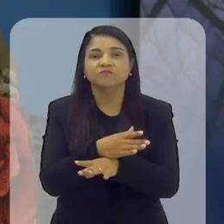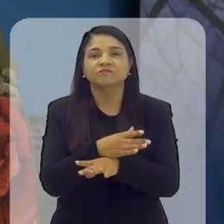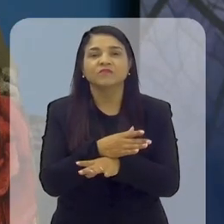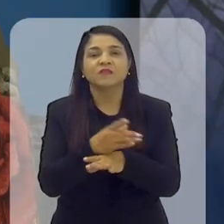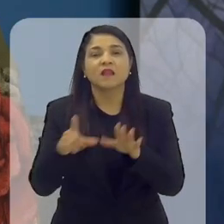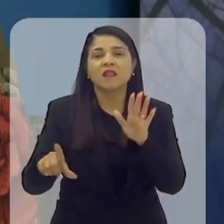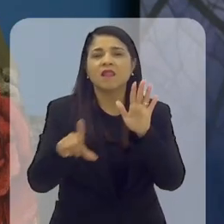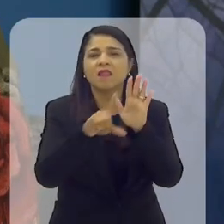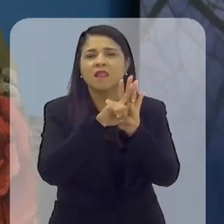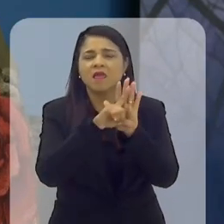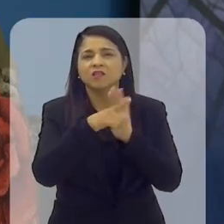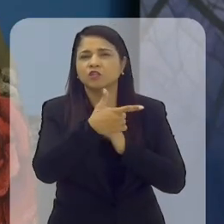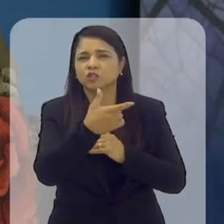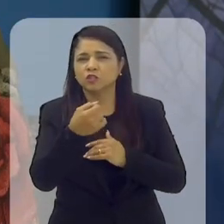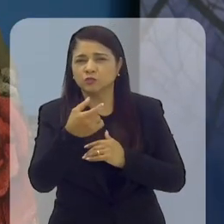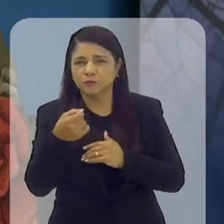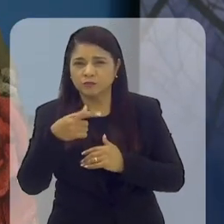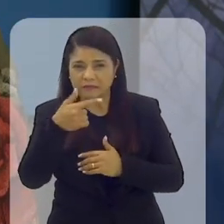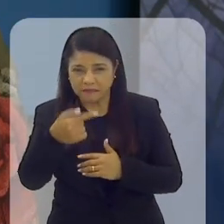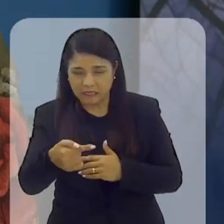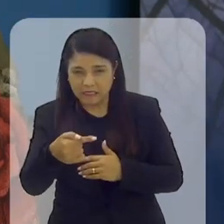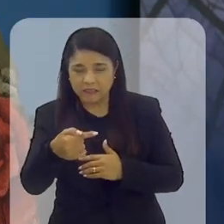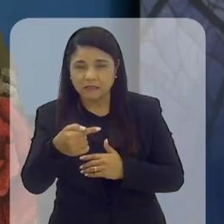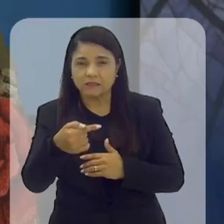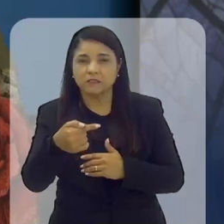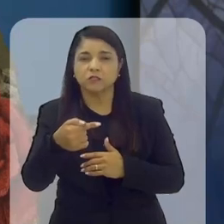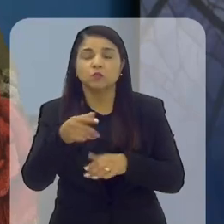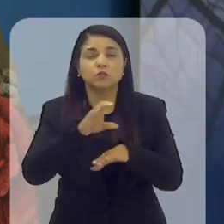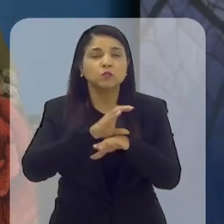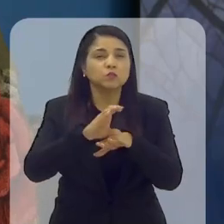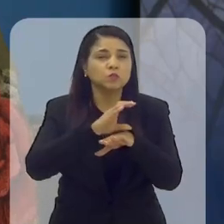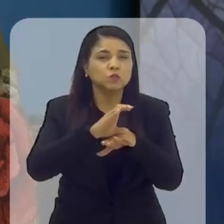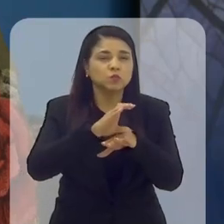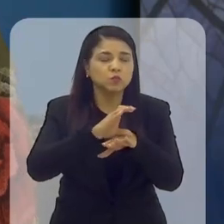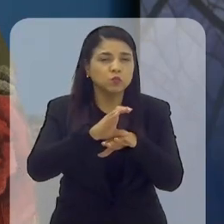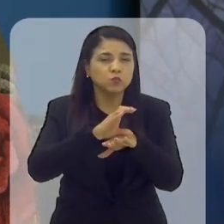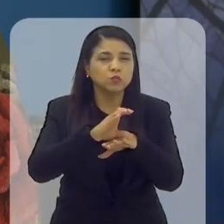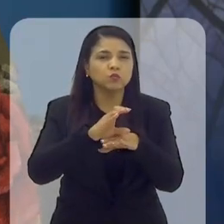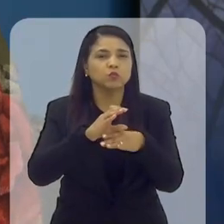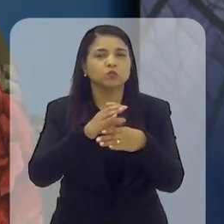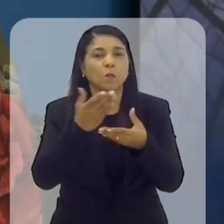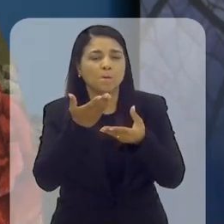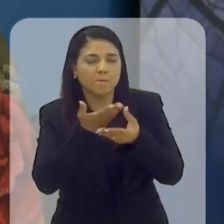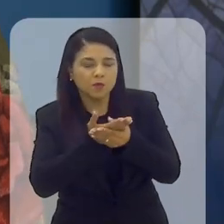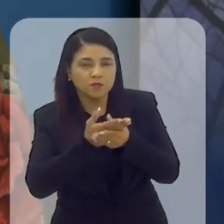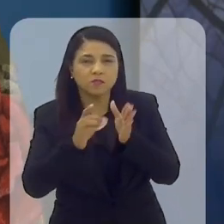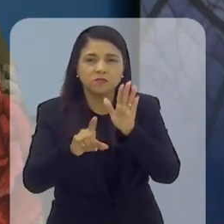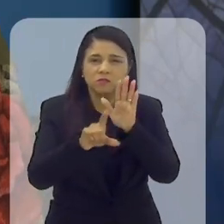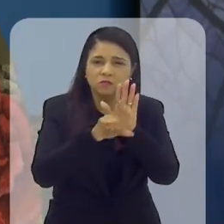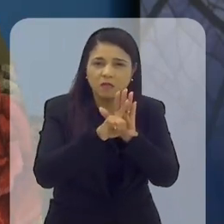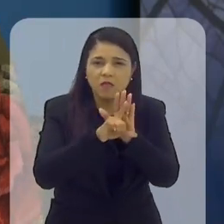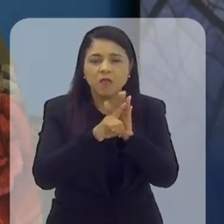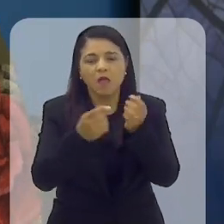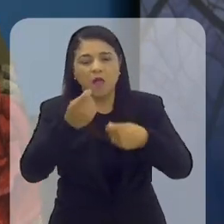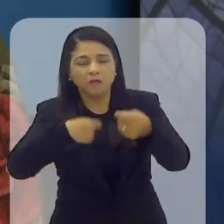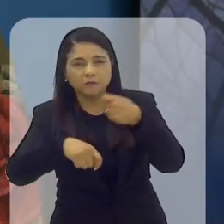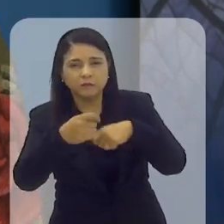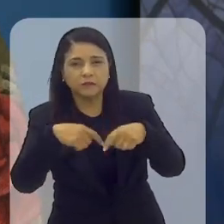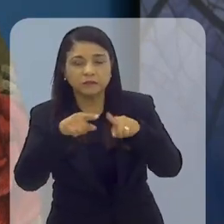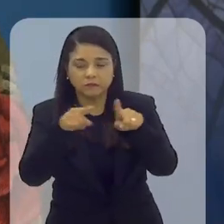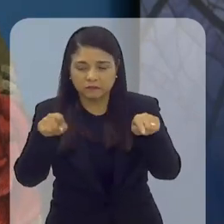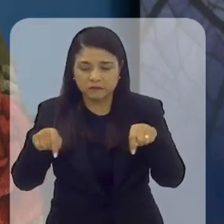a legislatura que começou em 2007, que eram cursos de processo legislativo, de